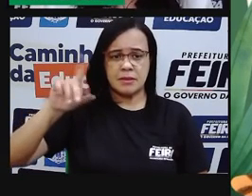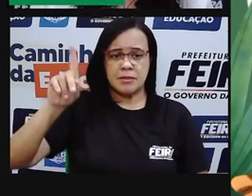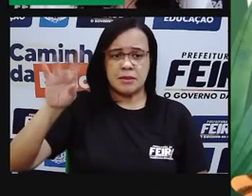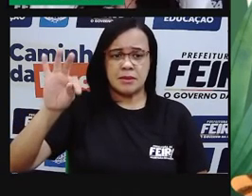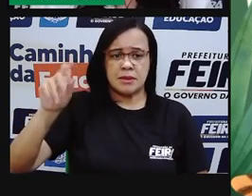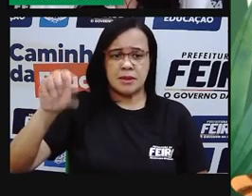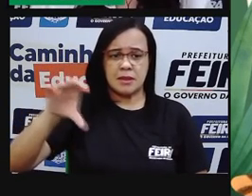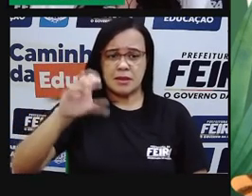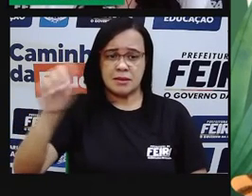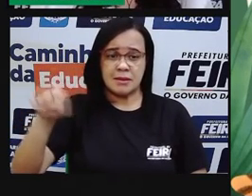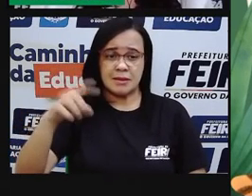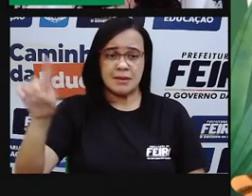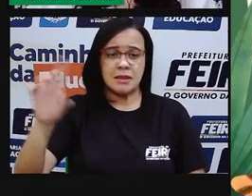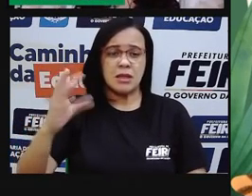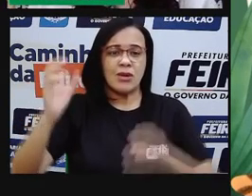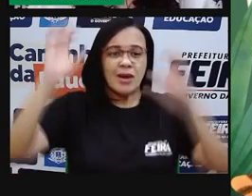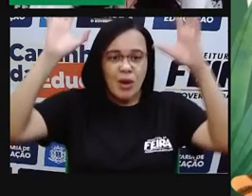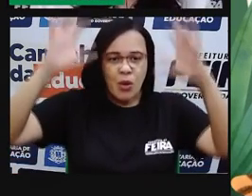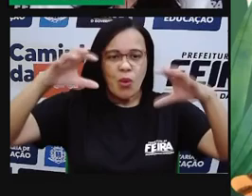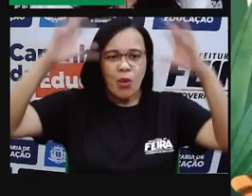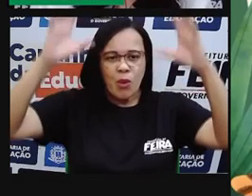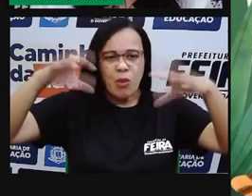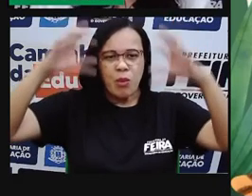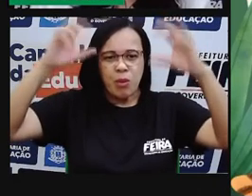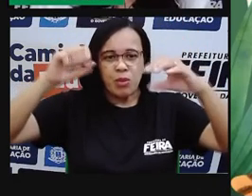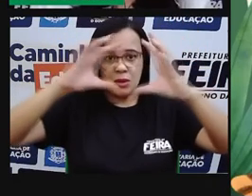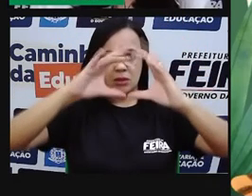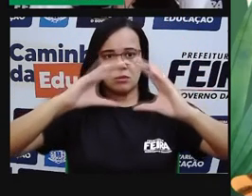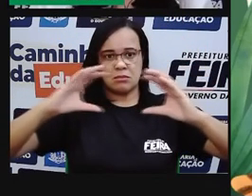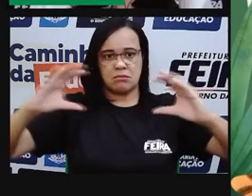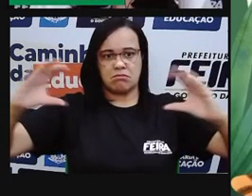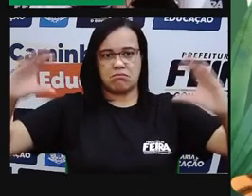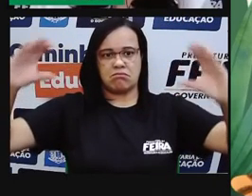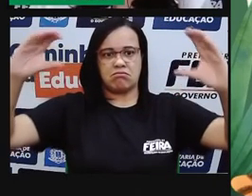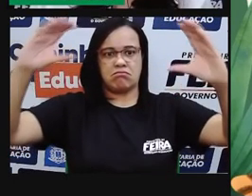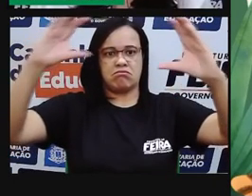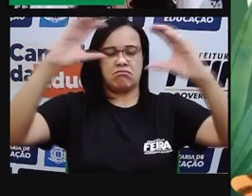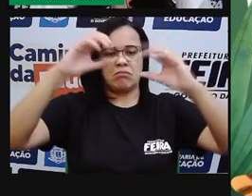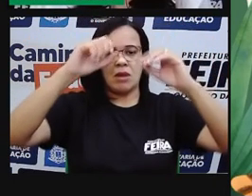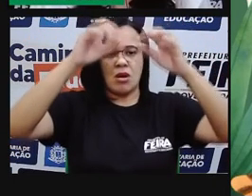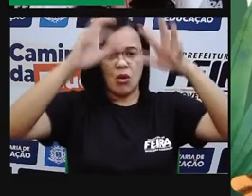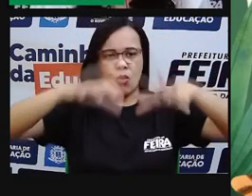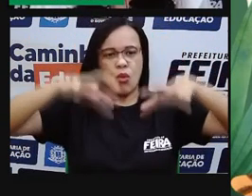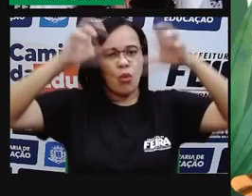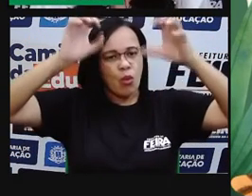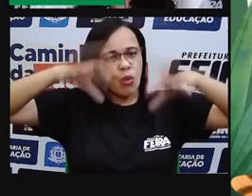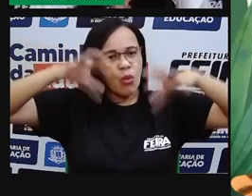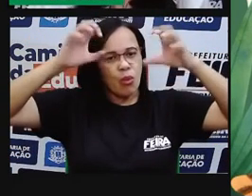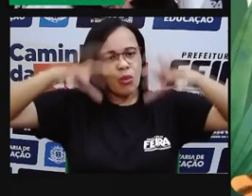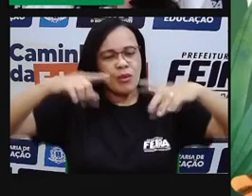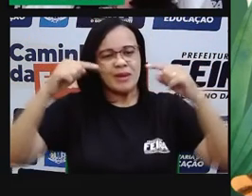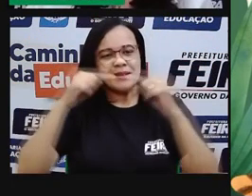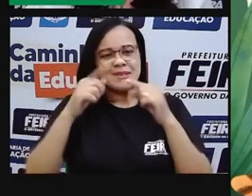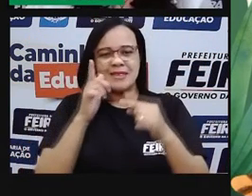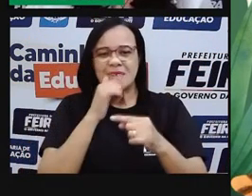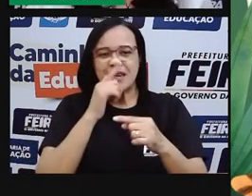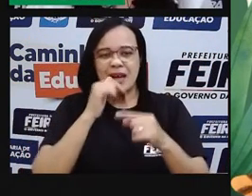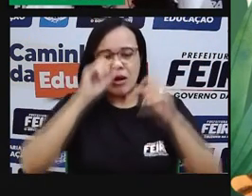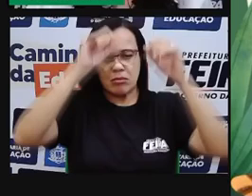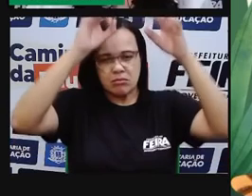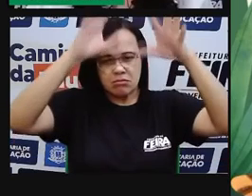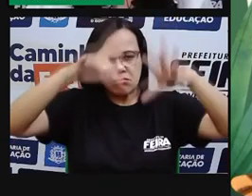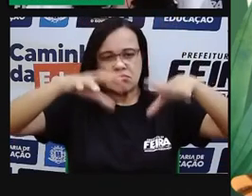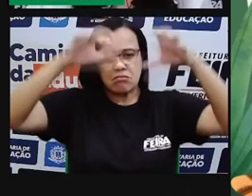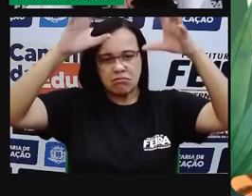vamos dizer assim né? Das nuvens certo? E ela cai na forma líquida ok? E aí essa